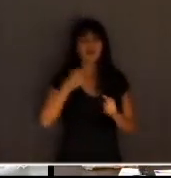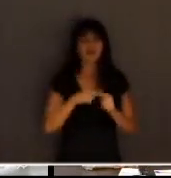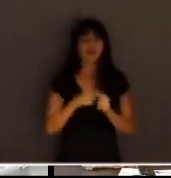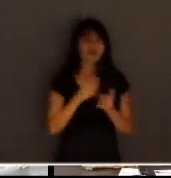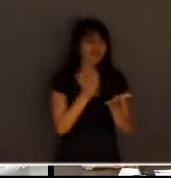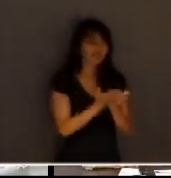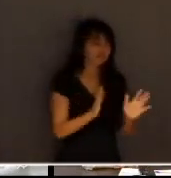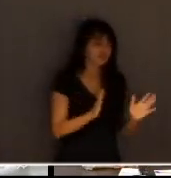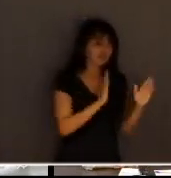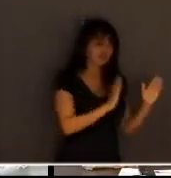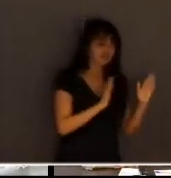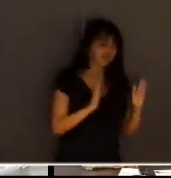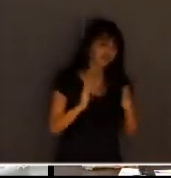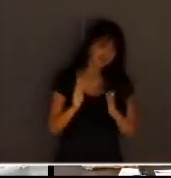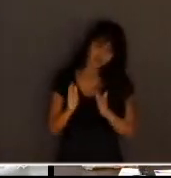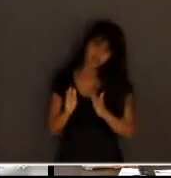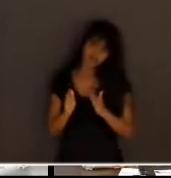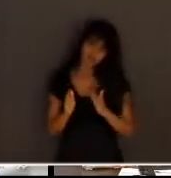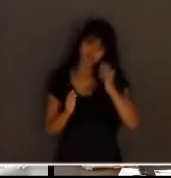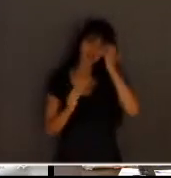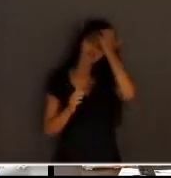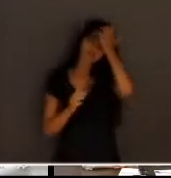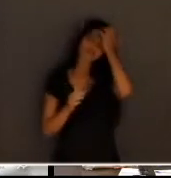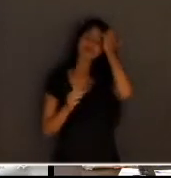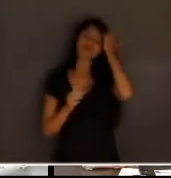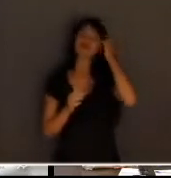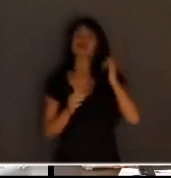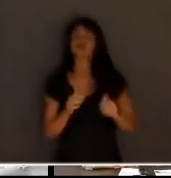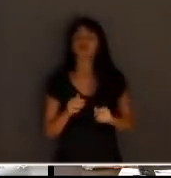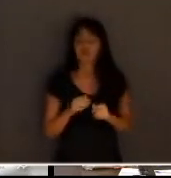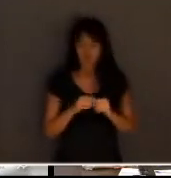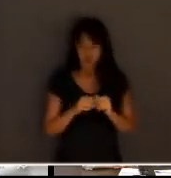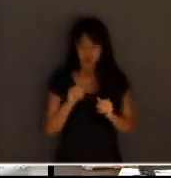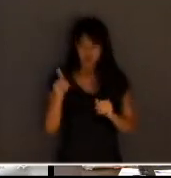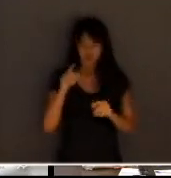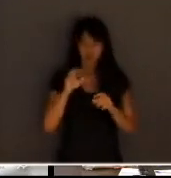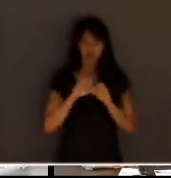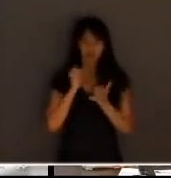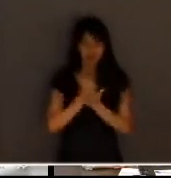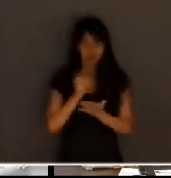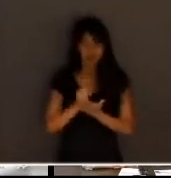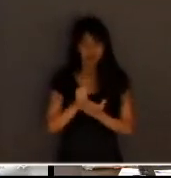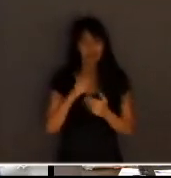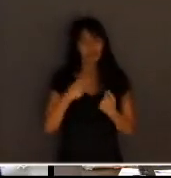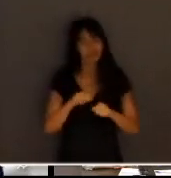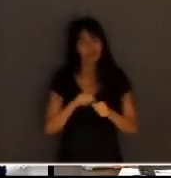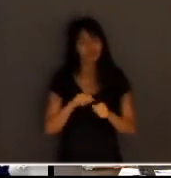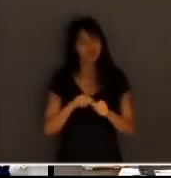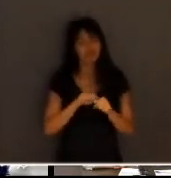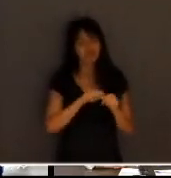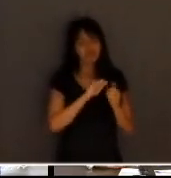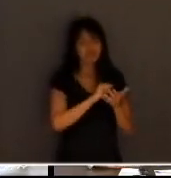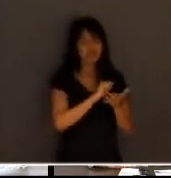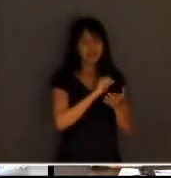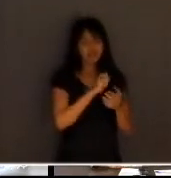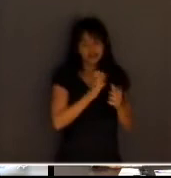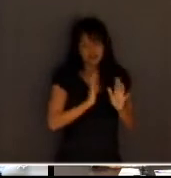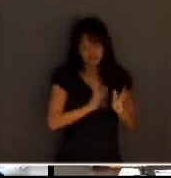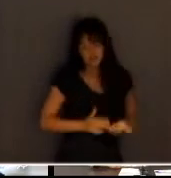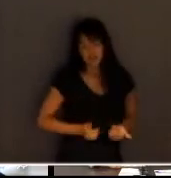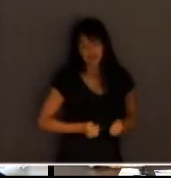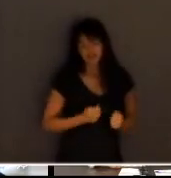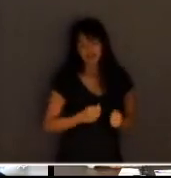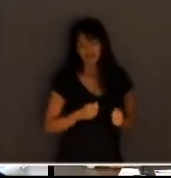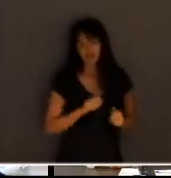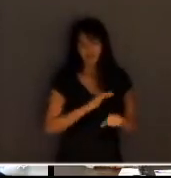ou três jogos, colocasse alguns funcionários no cartório, naturalmente, para fazer esse tipo de limpeza. E aí, mais gente, né? Mas enfim, vamos ter que arrumar também